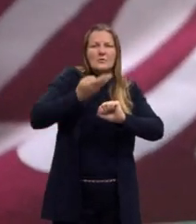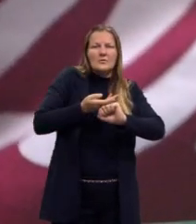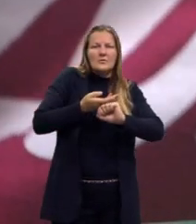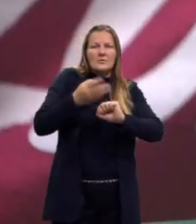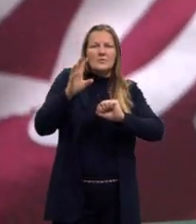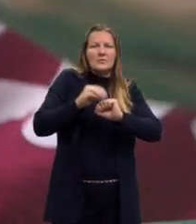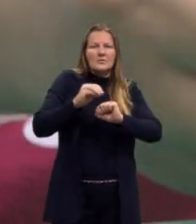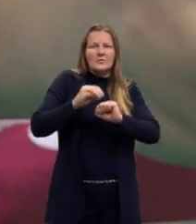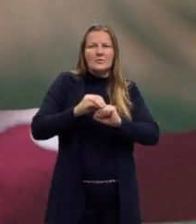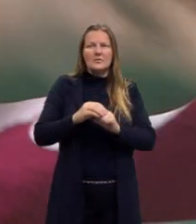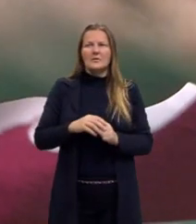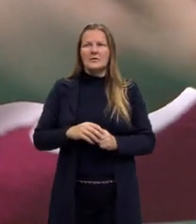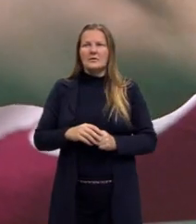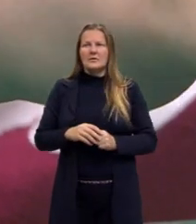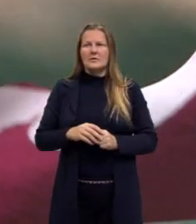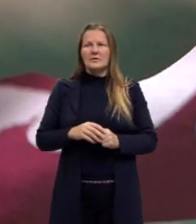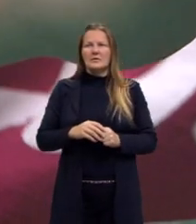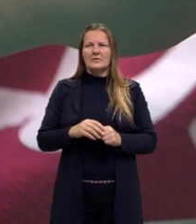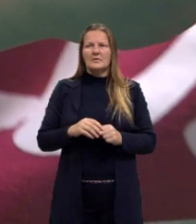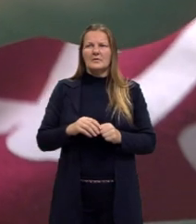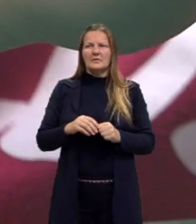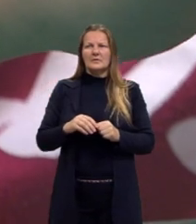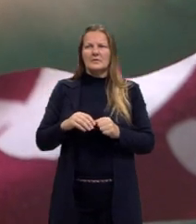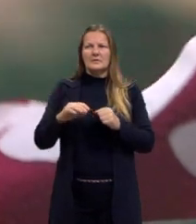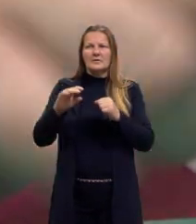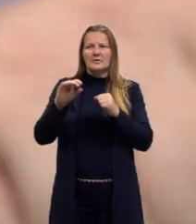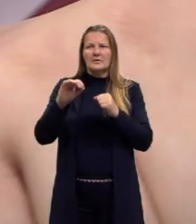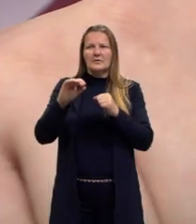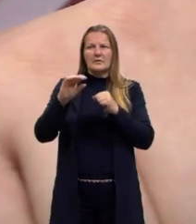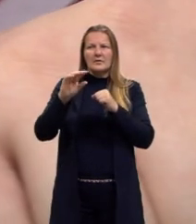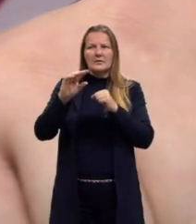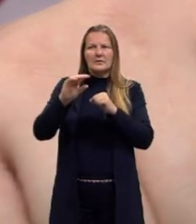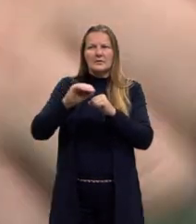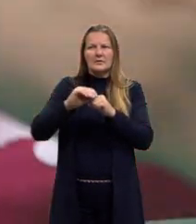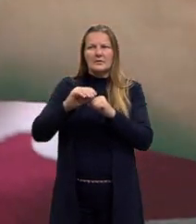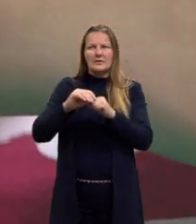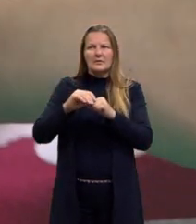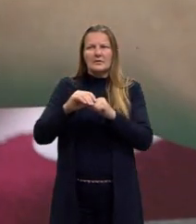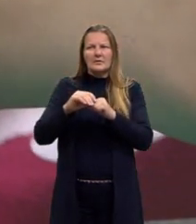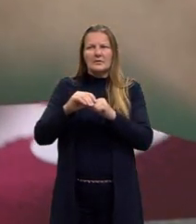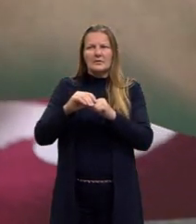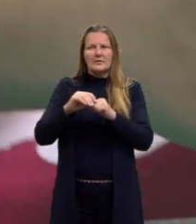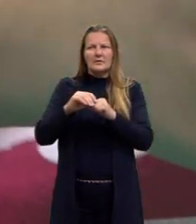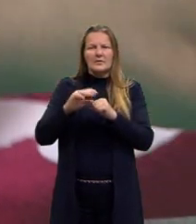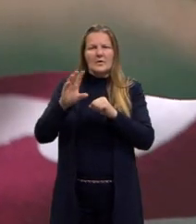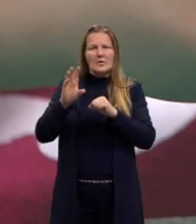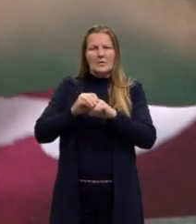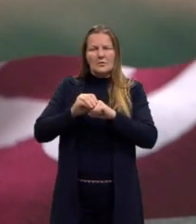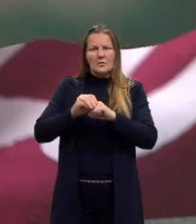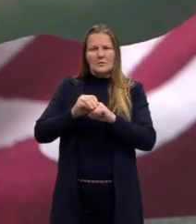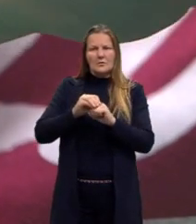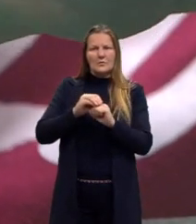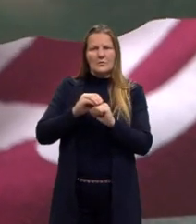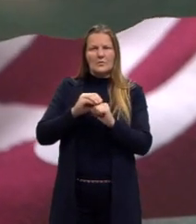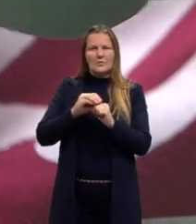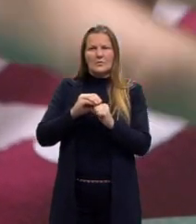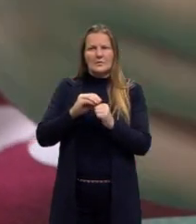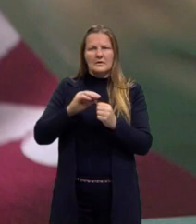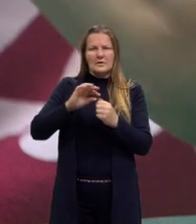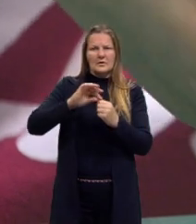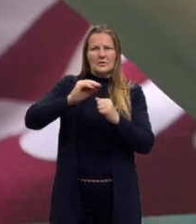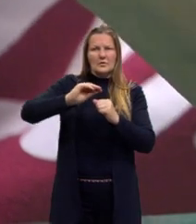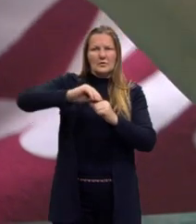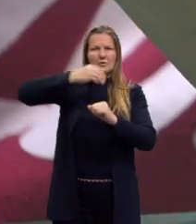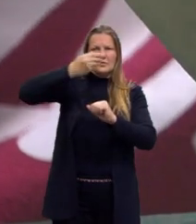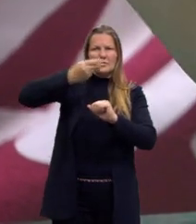aqui, né? Agora eu vou colocar esse aqui também para ver se acontece a mesma coisa. Ó. Ficou preso, né? Agora eu vou tirar ele